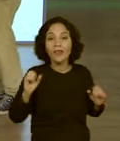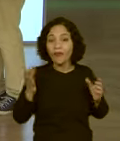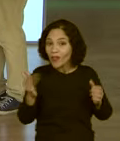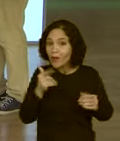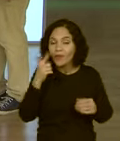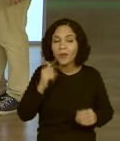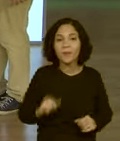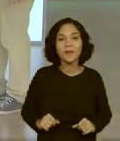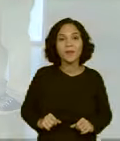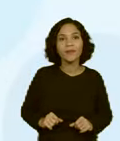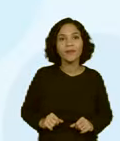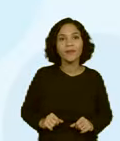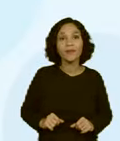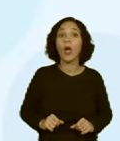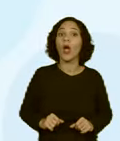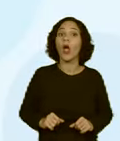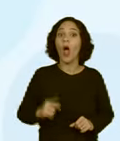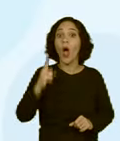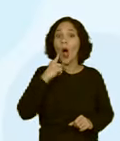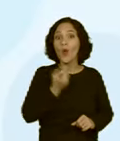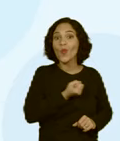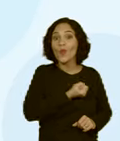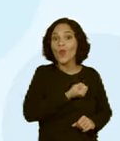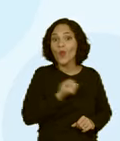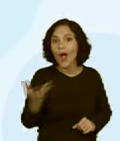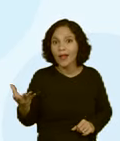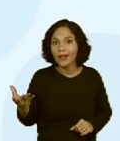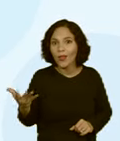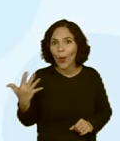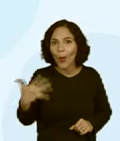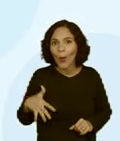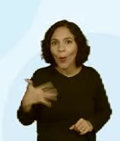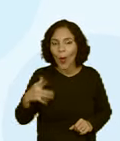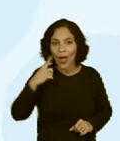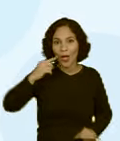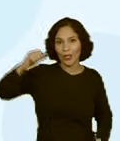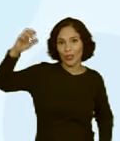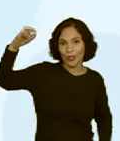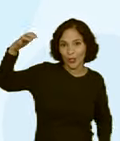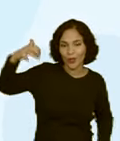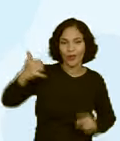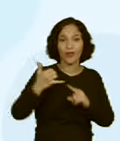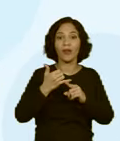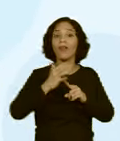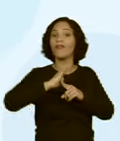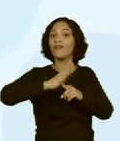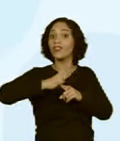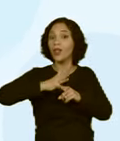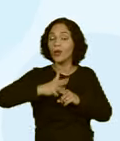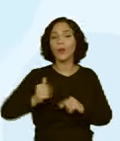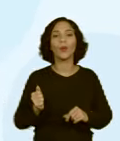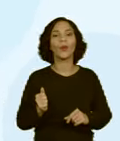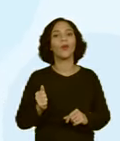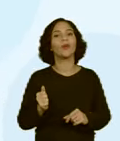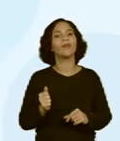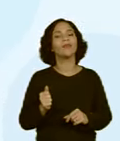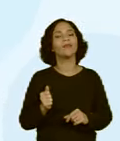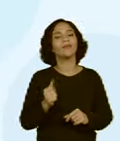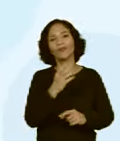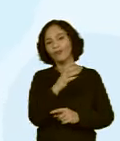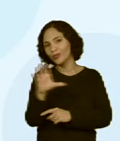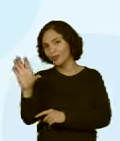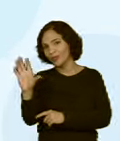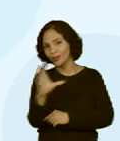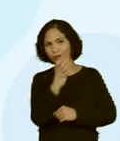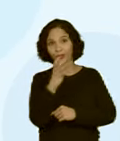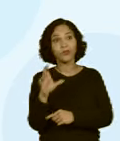Valendo. Olha quanta coisa. Ó, chuveiro, tem um ventilador aqui, um